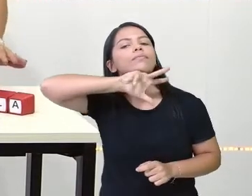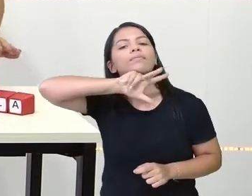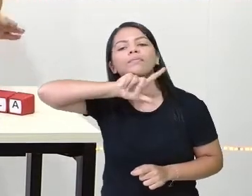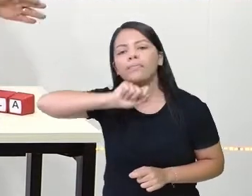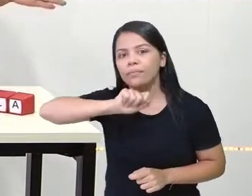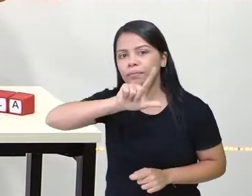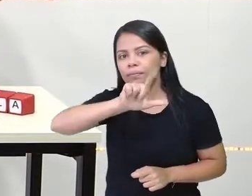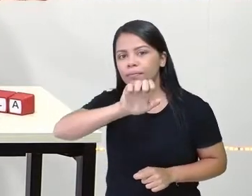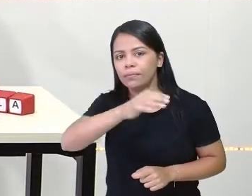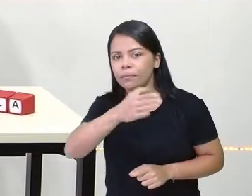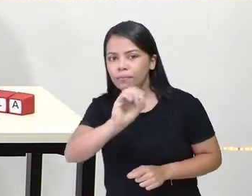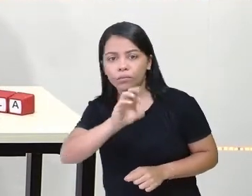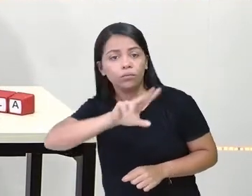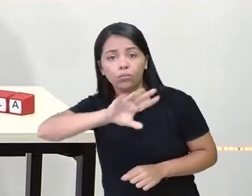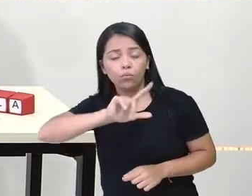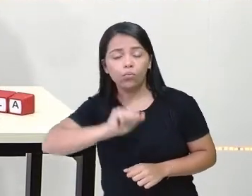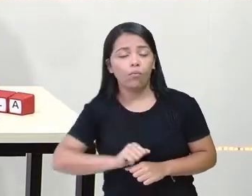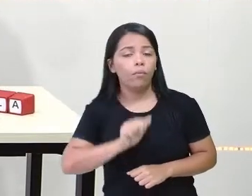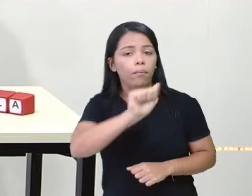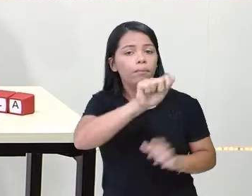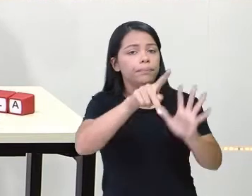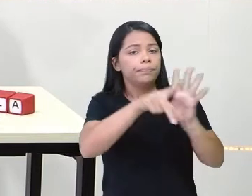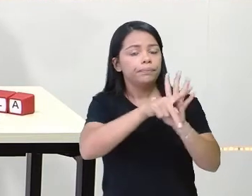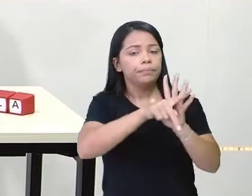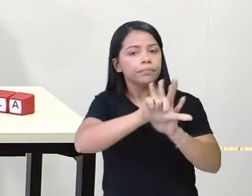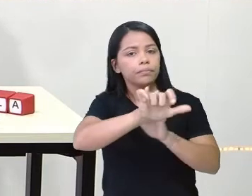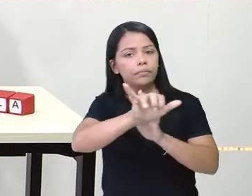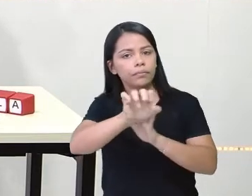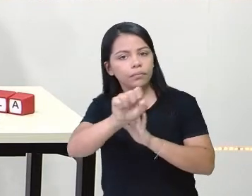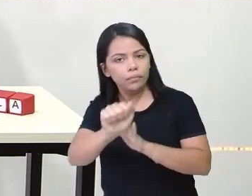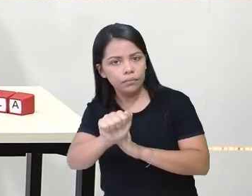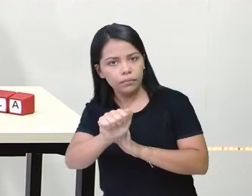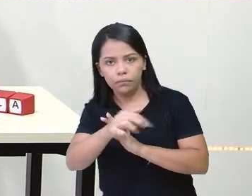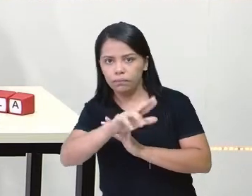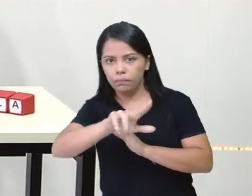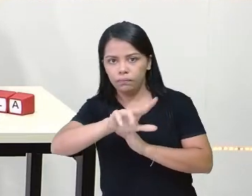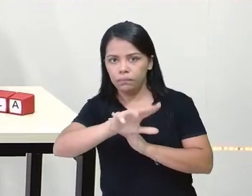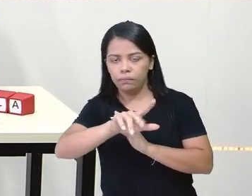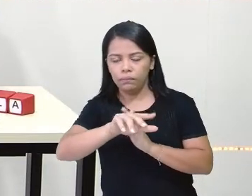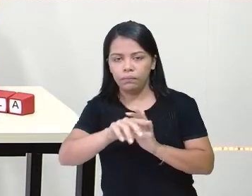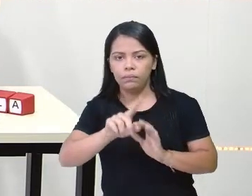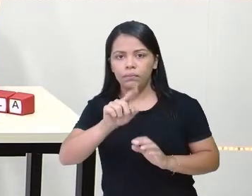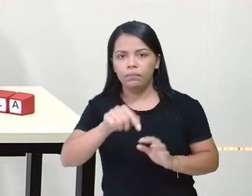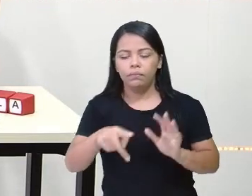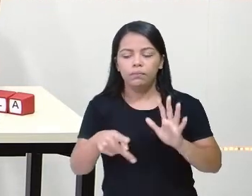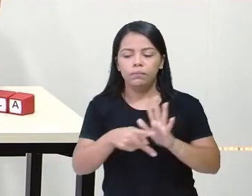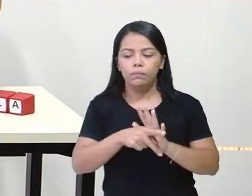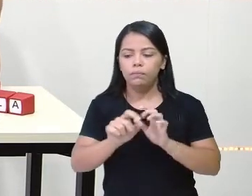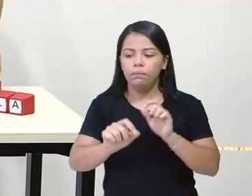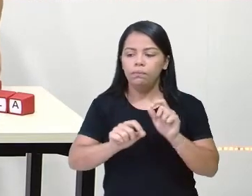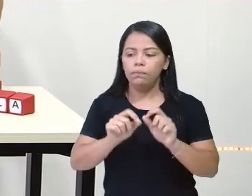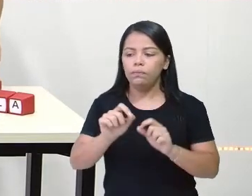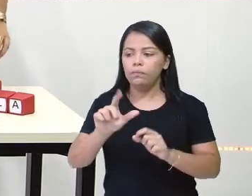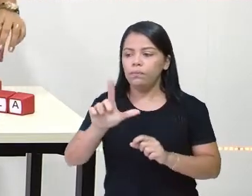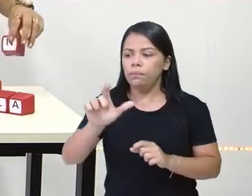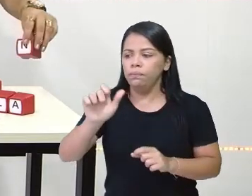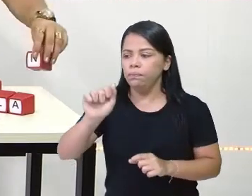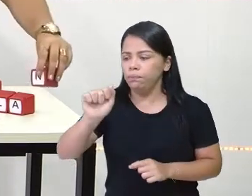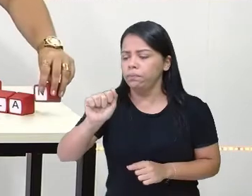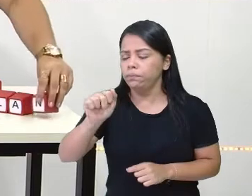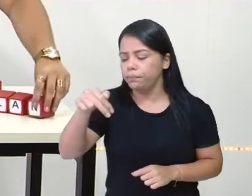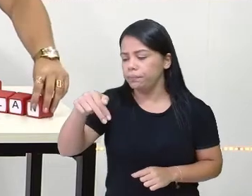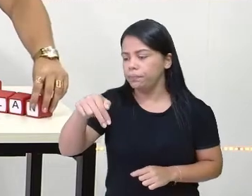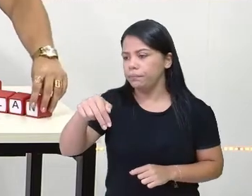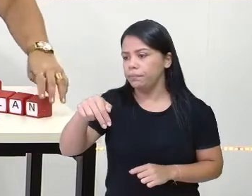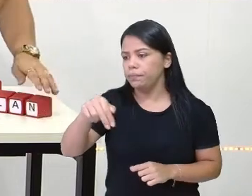lá, de laiza. É lã. Lã. Lã. Tem a letrinha? N. N de